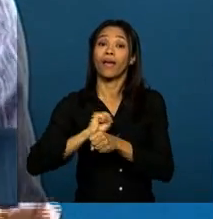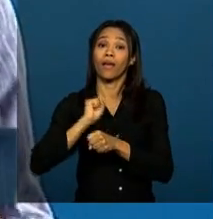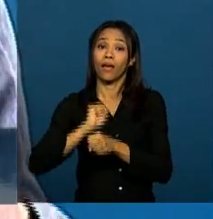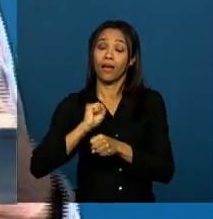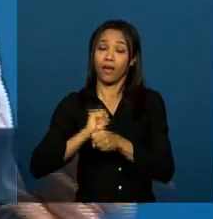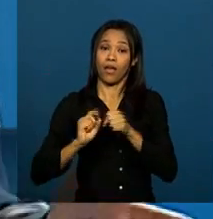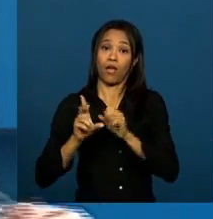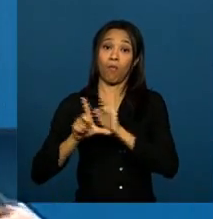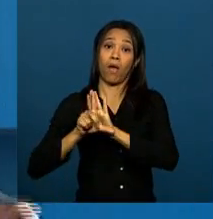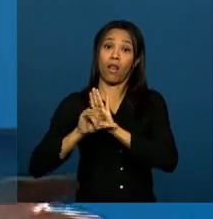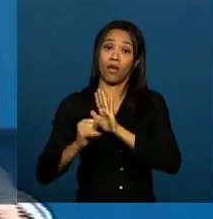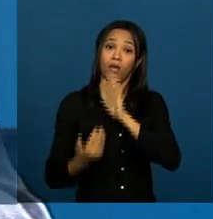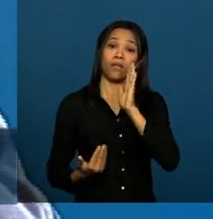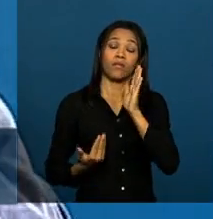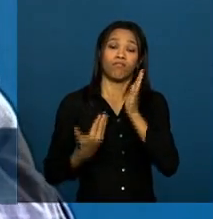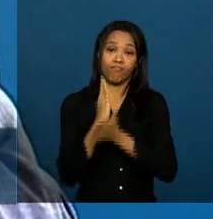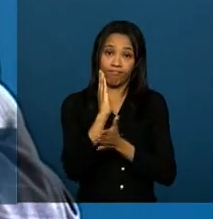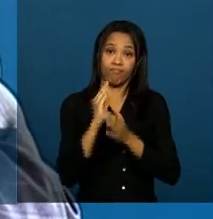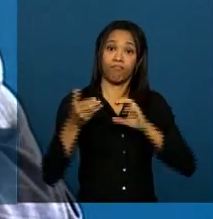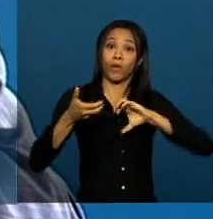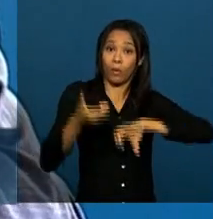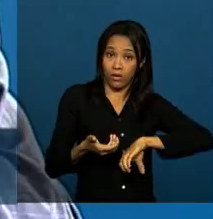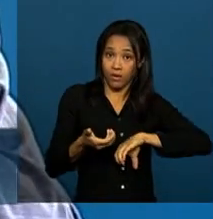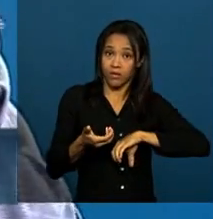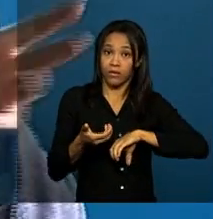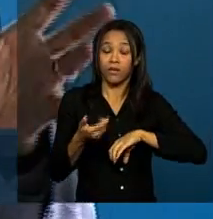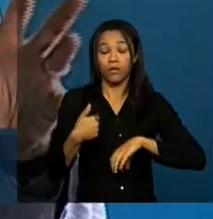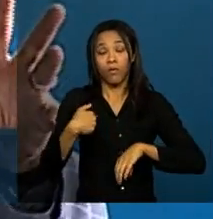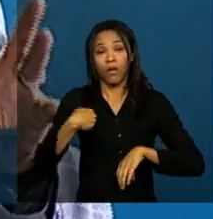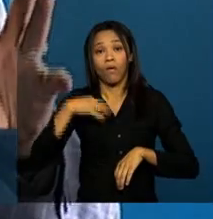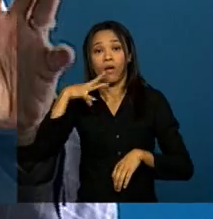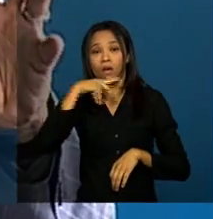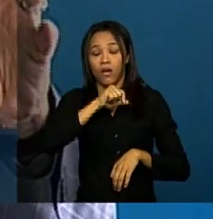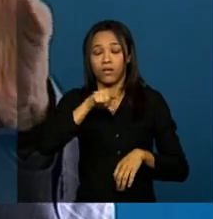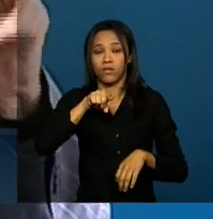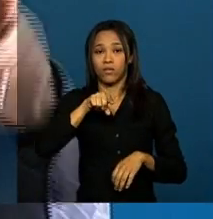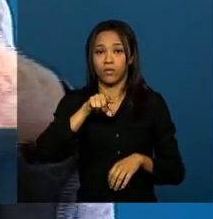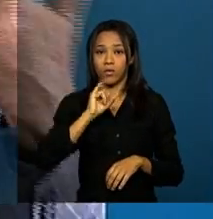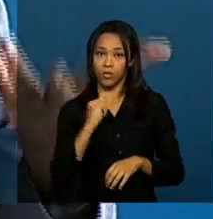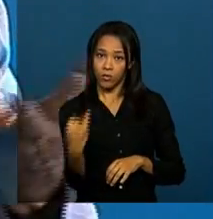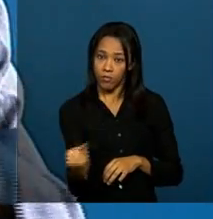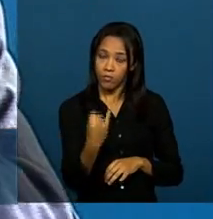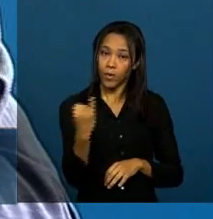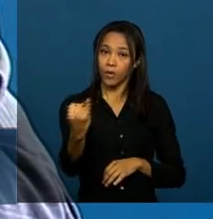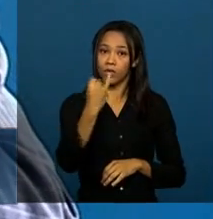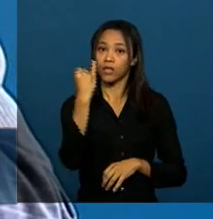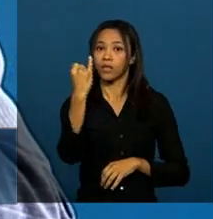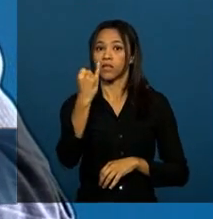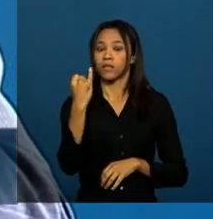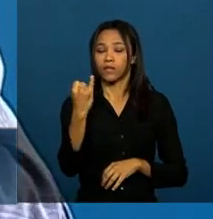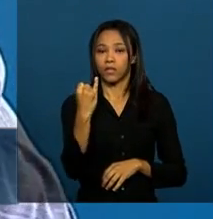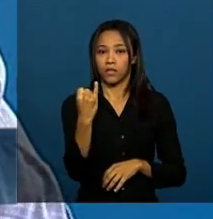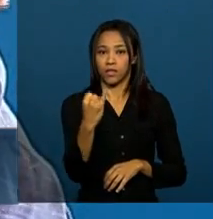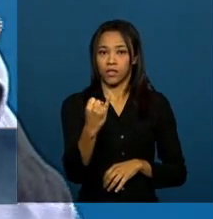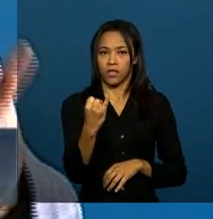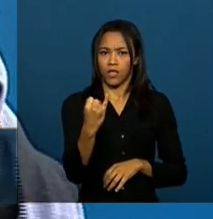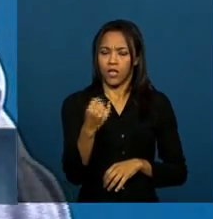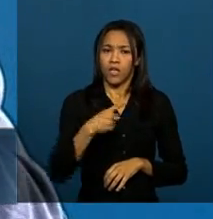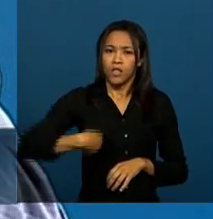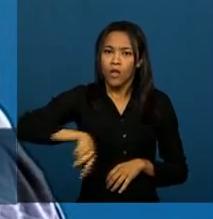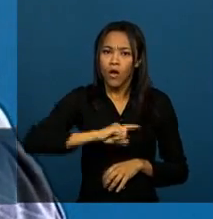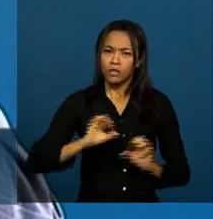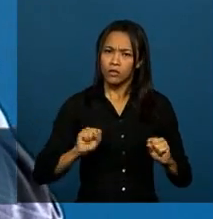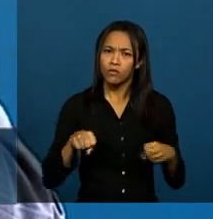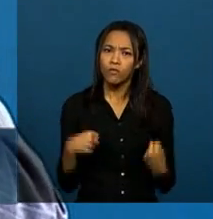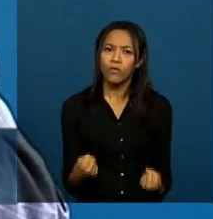Então, eu acho importante de que no nosso esforço